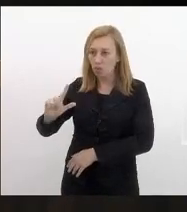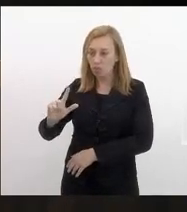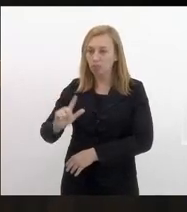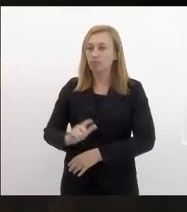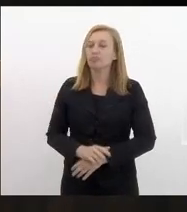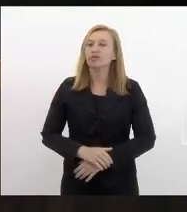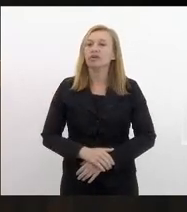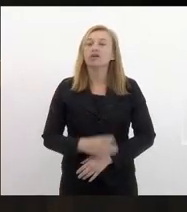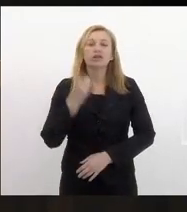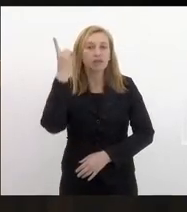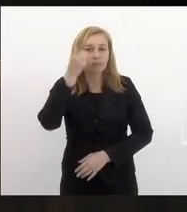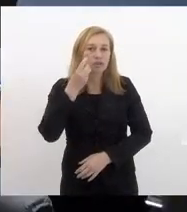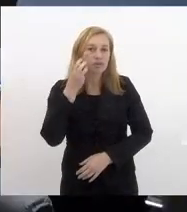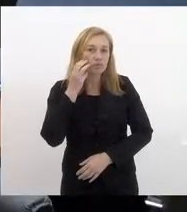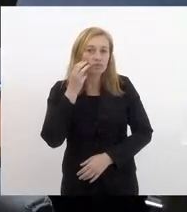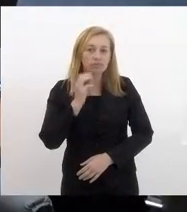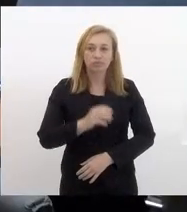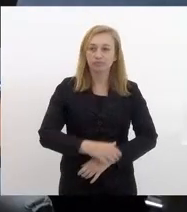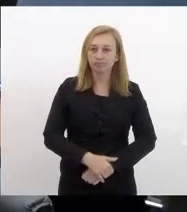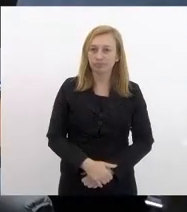deputado Valdeque Carneiro